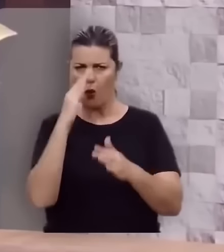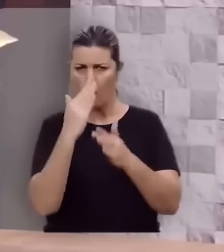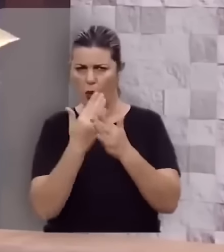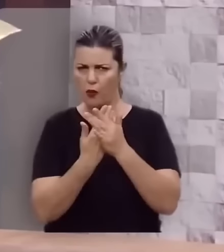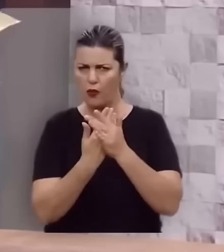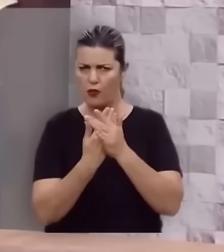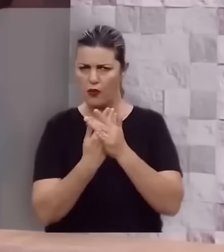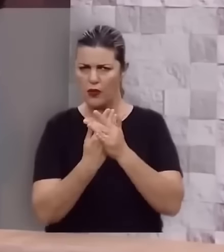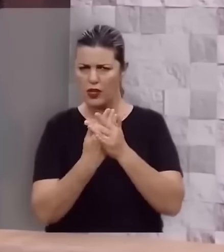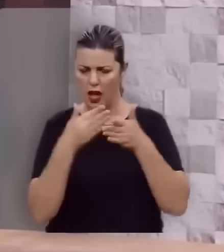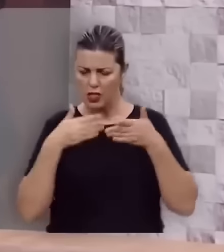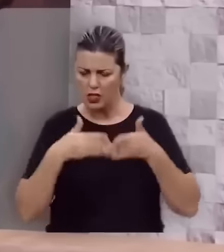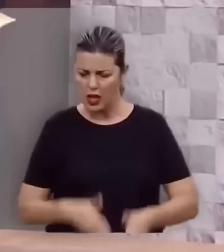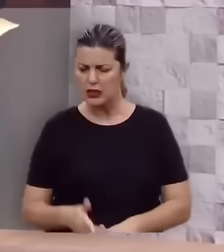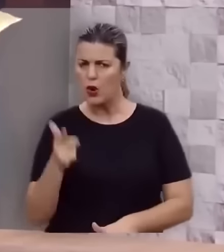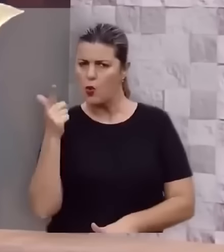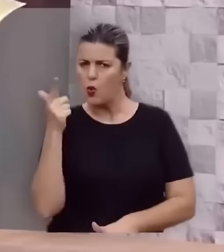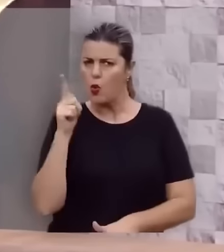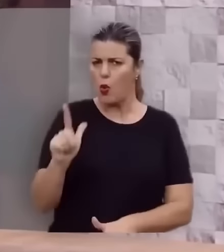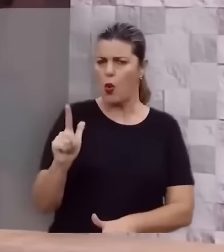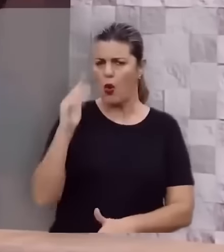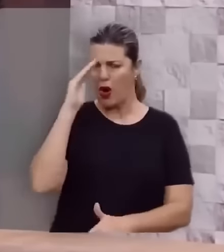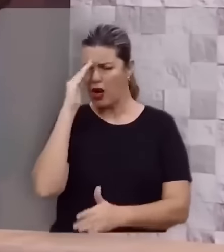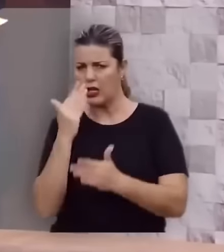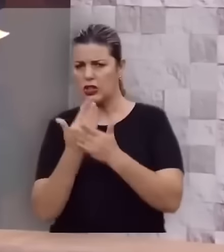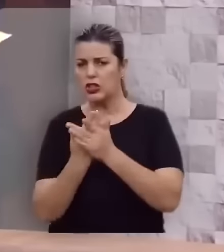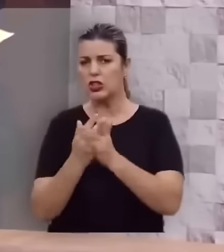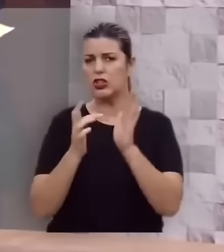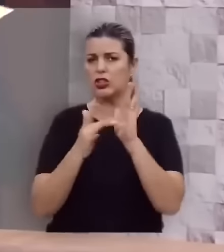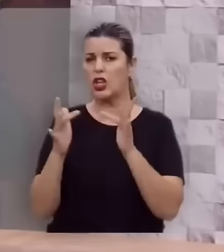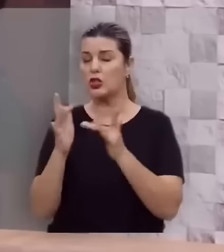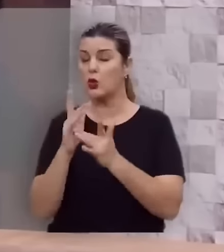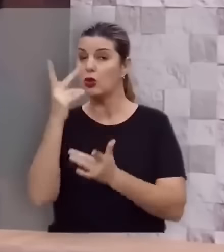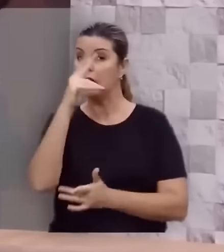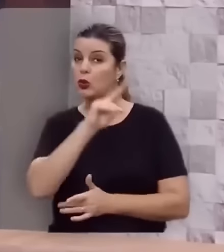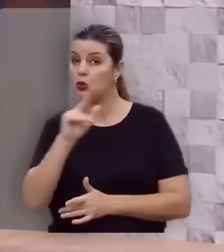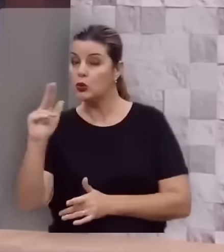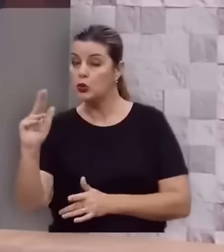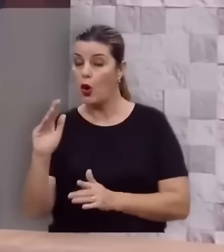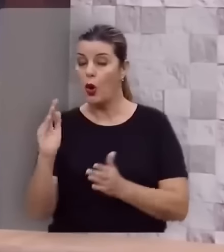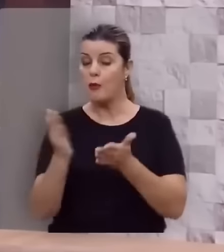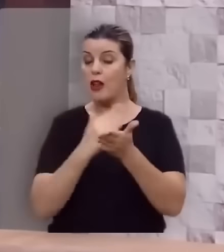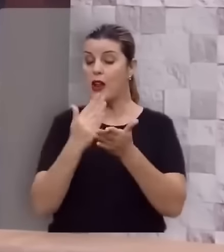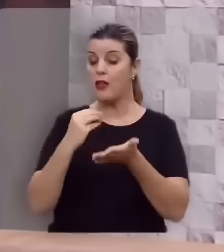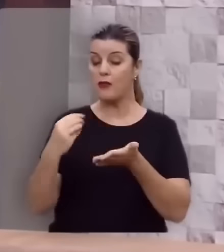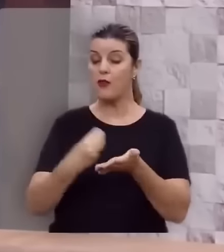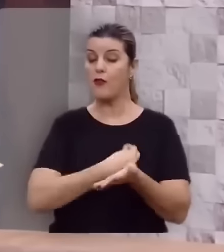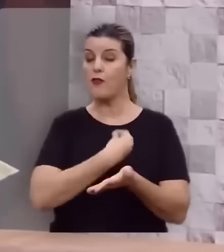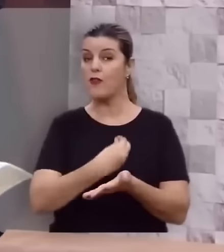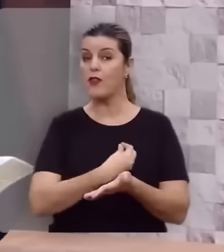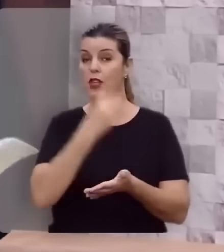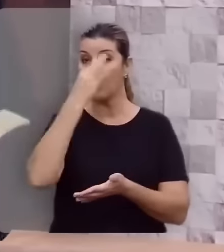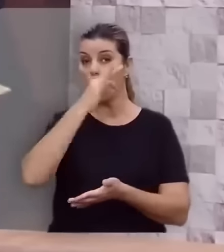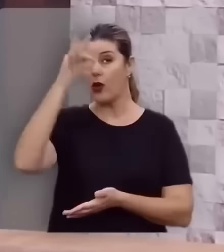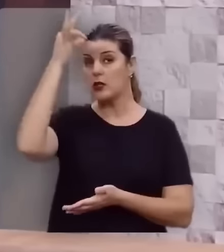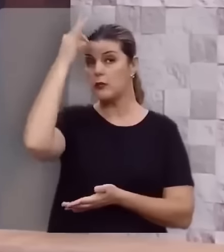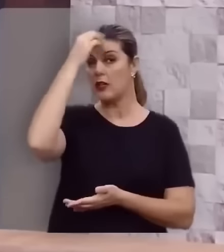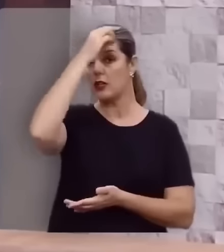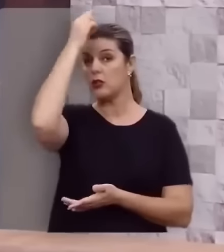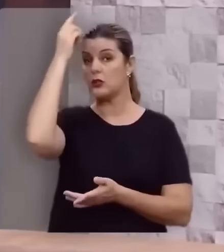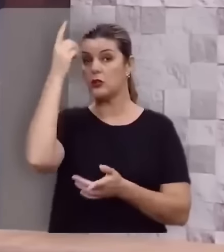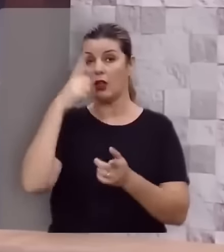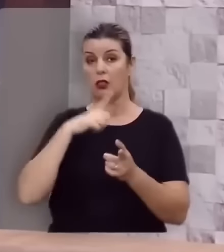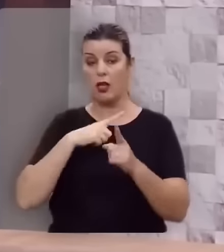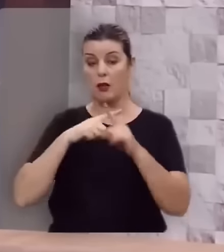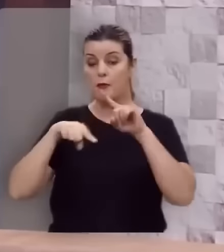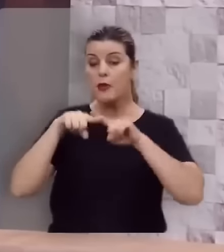confia nele, se você nasceu de novo, se você creu em Jesus, se seu nome está escrito no livro da vida, se o Espírito Santo selou você